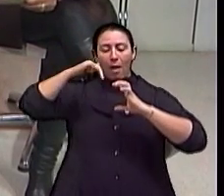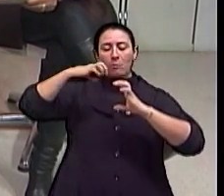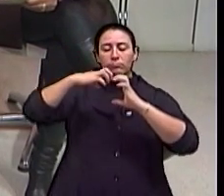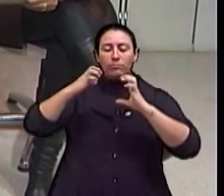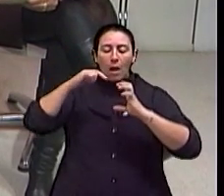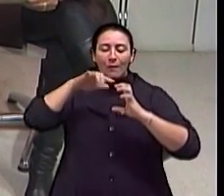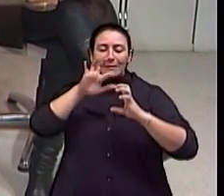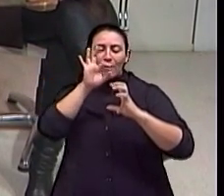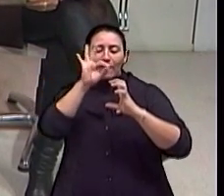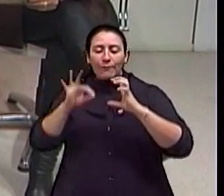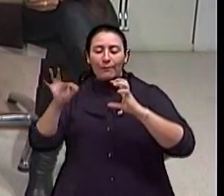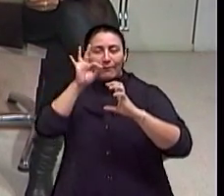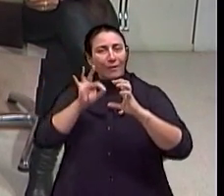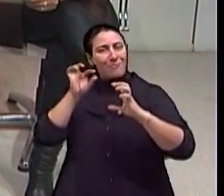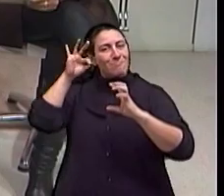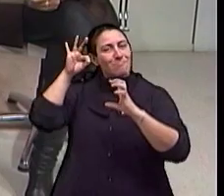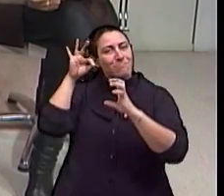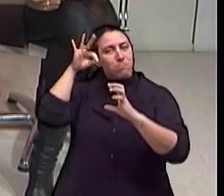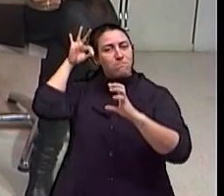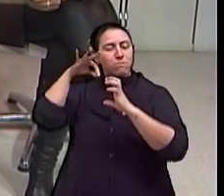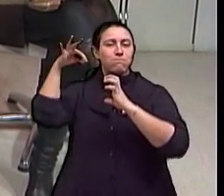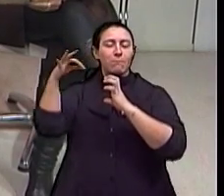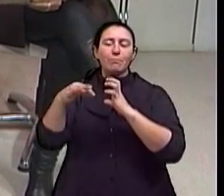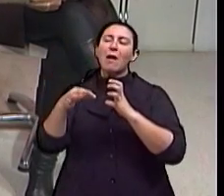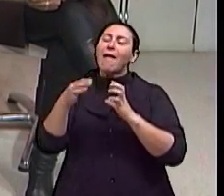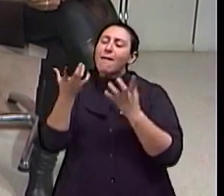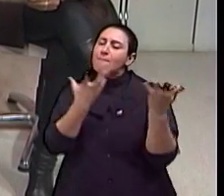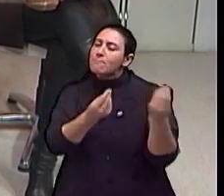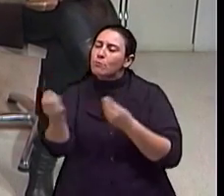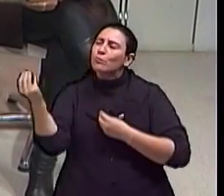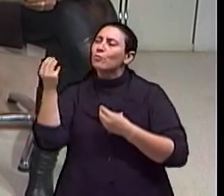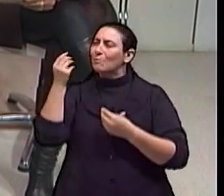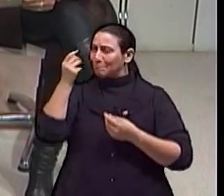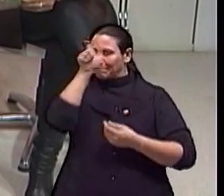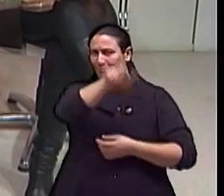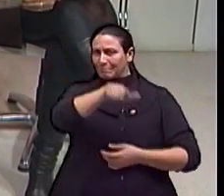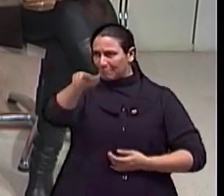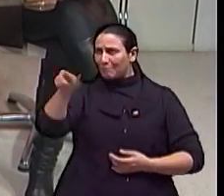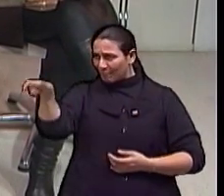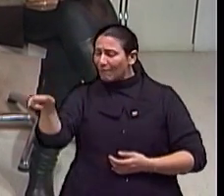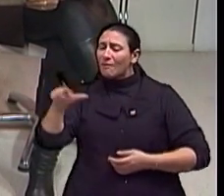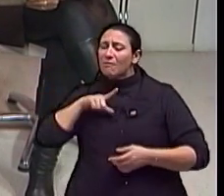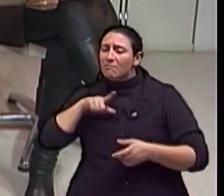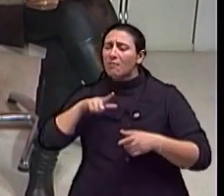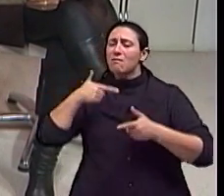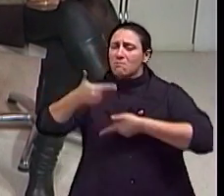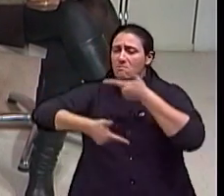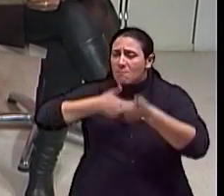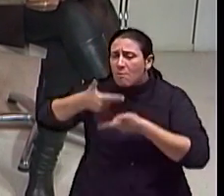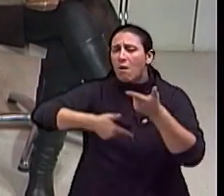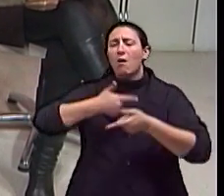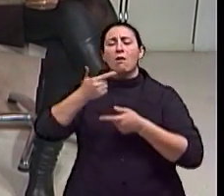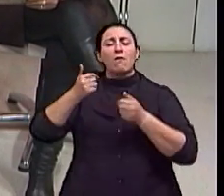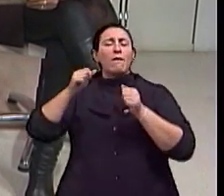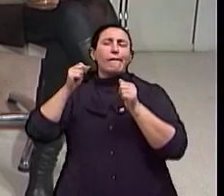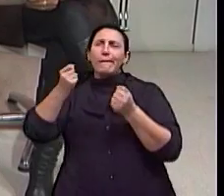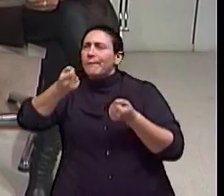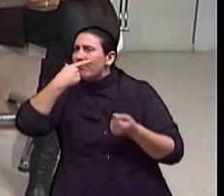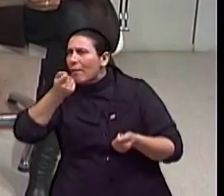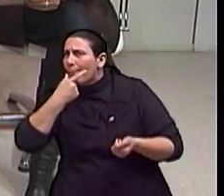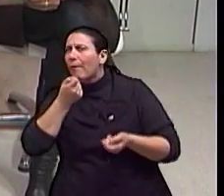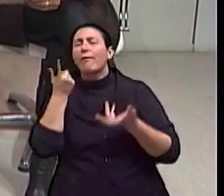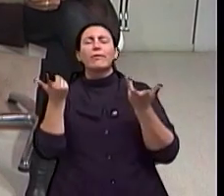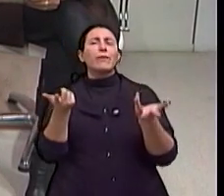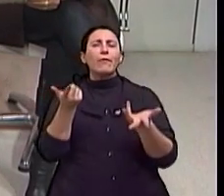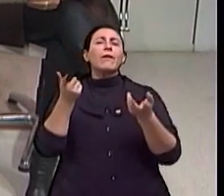os pacientes esse tipo de intervenção, que tem todo primeiro um trabalho com medicações